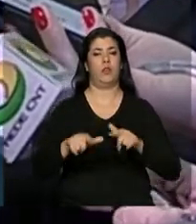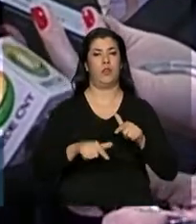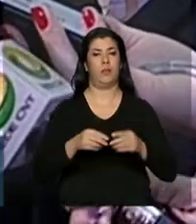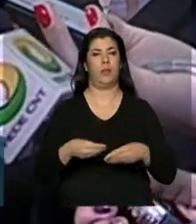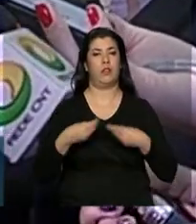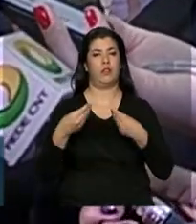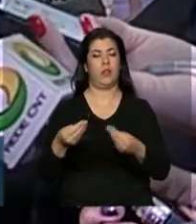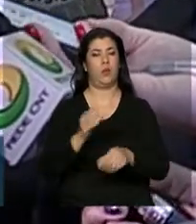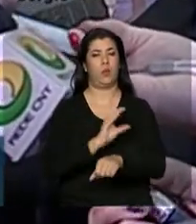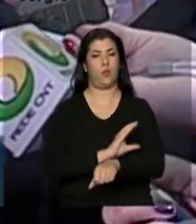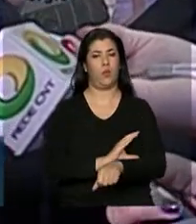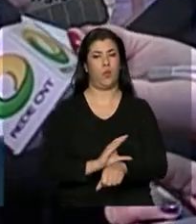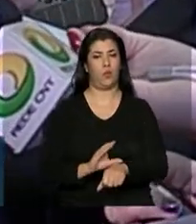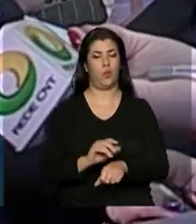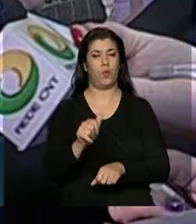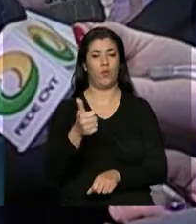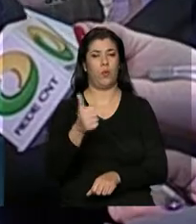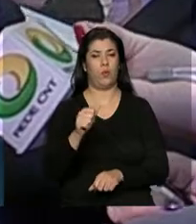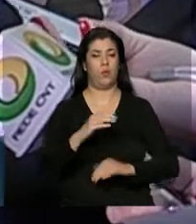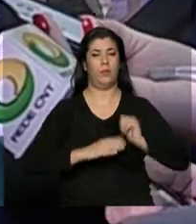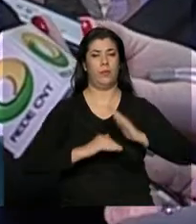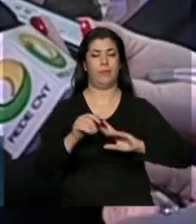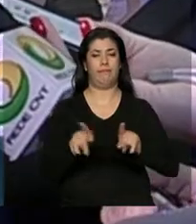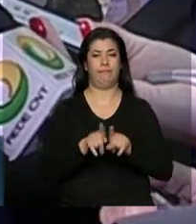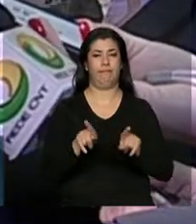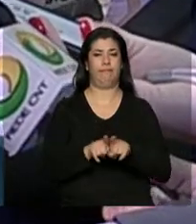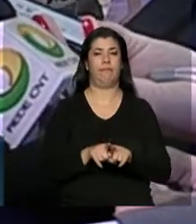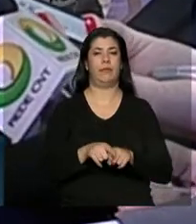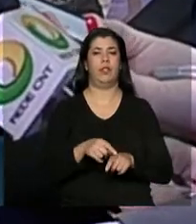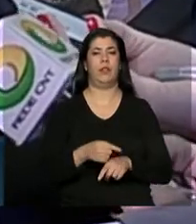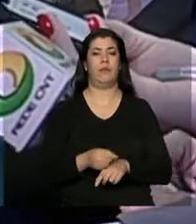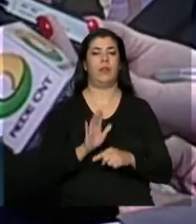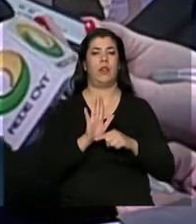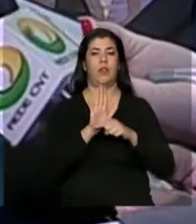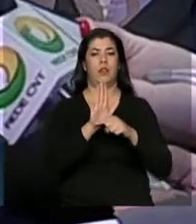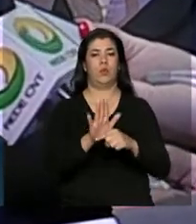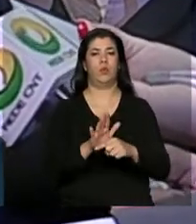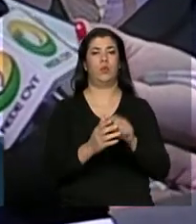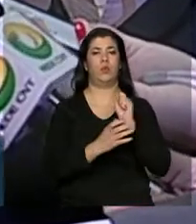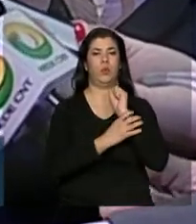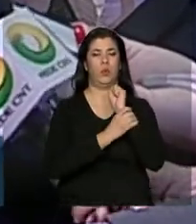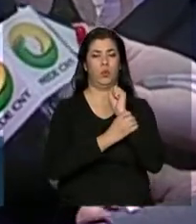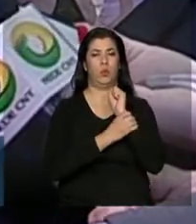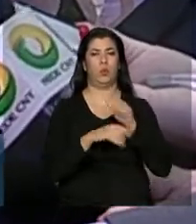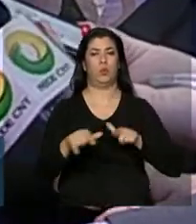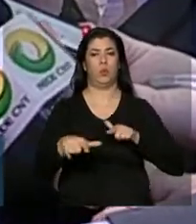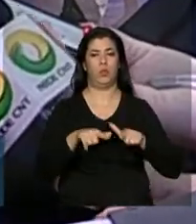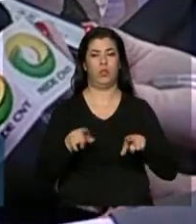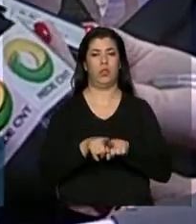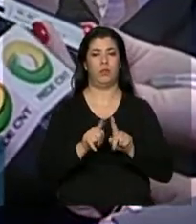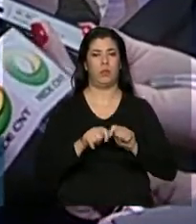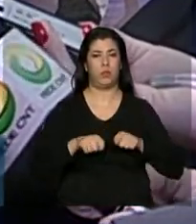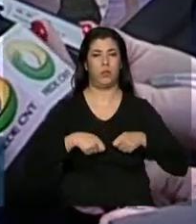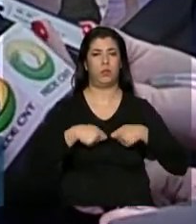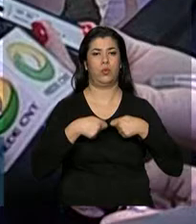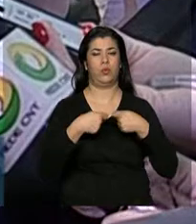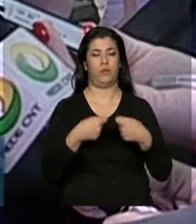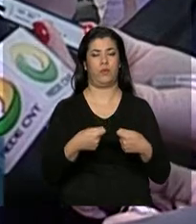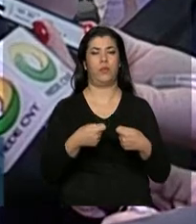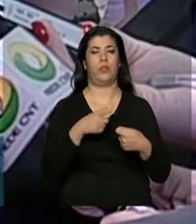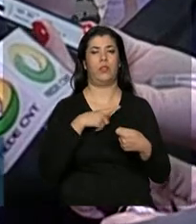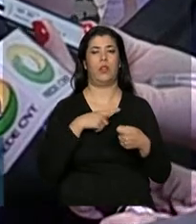cursos de qualificação profissional, o benefício do seguro-desemprego, e o esforço nosso é de